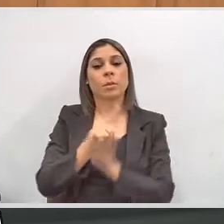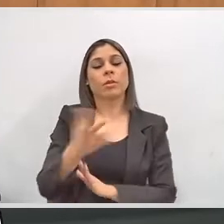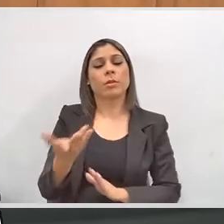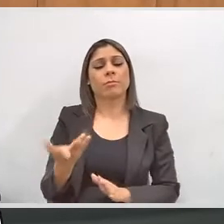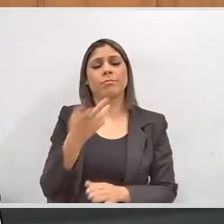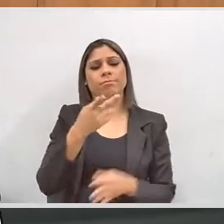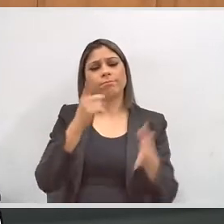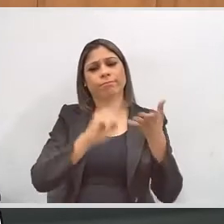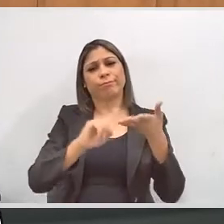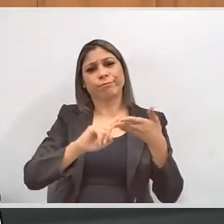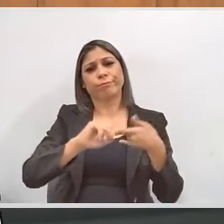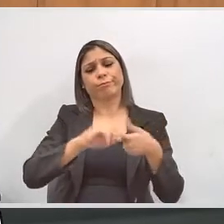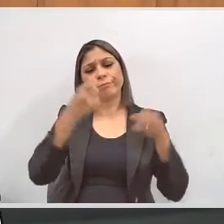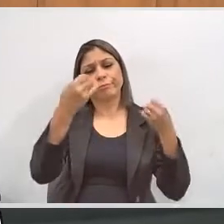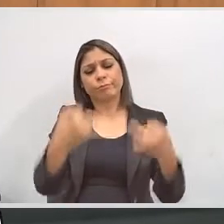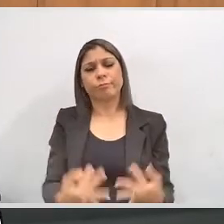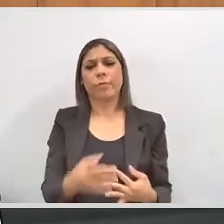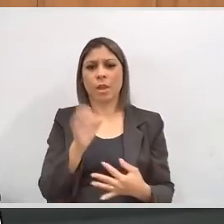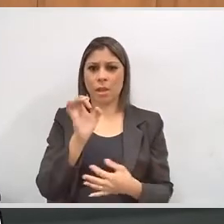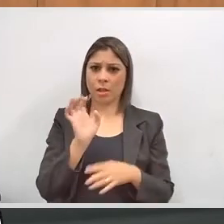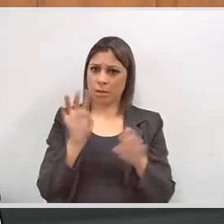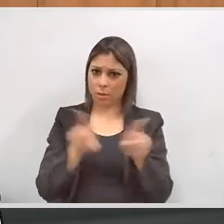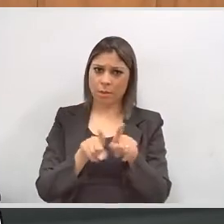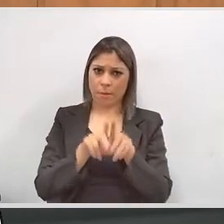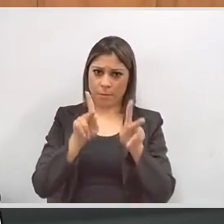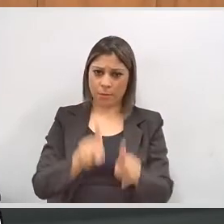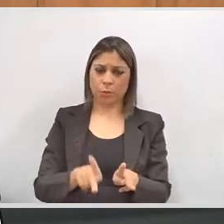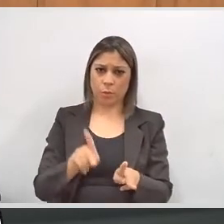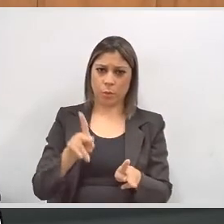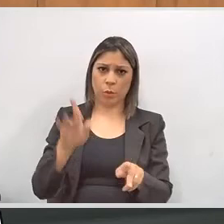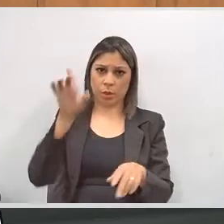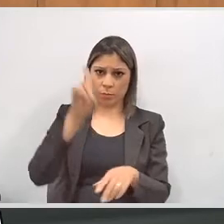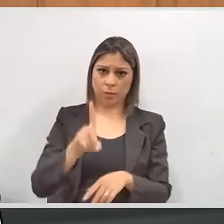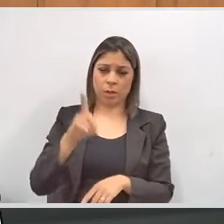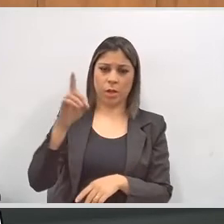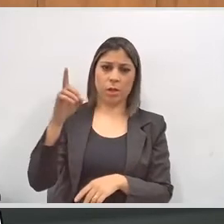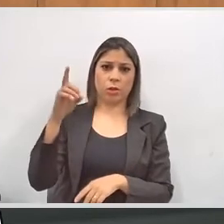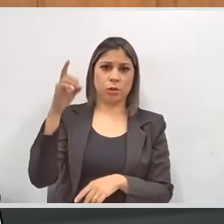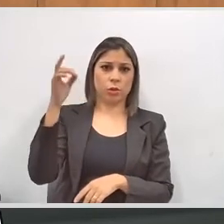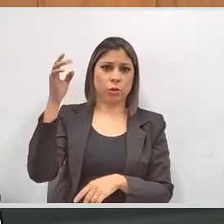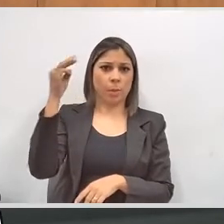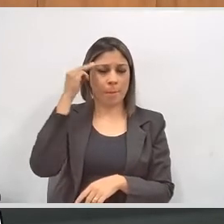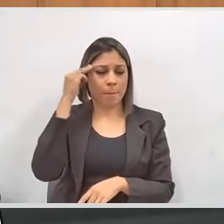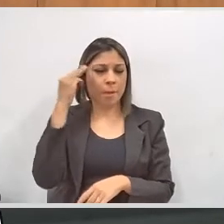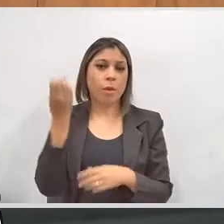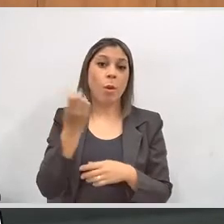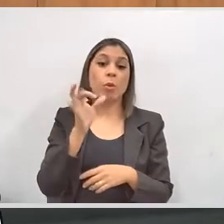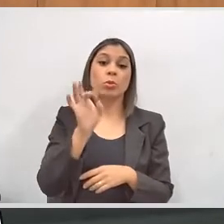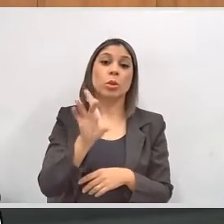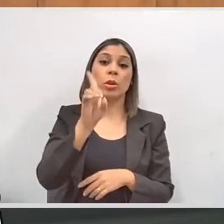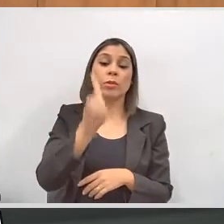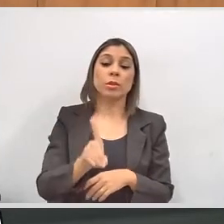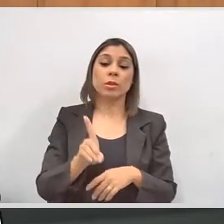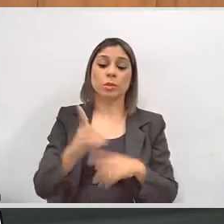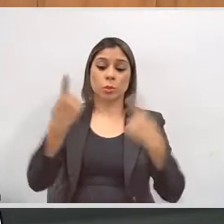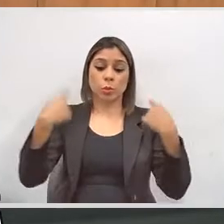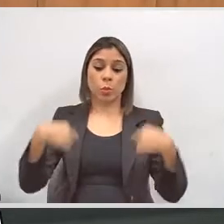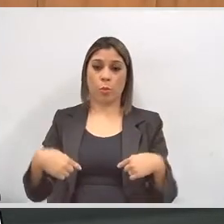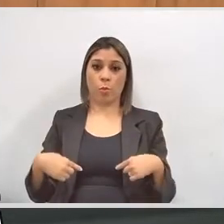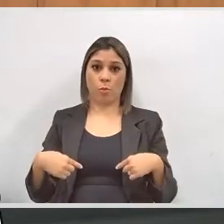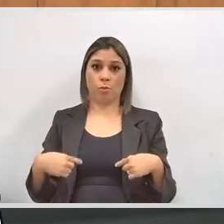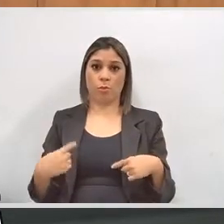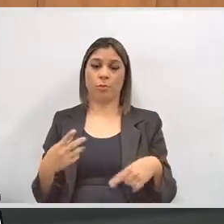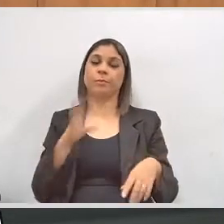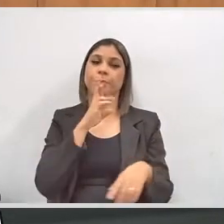essas medidas citadas também servem para os deficientes intelectuais ou somente para os deficientes